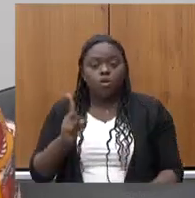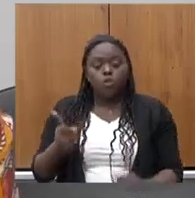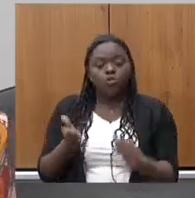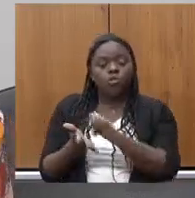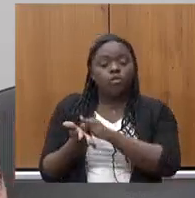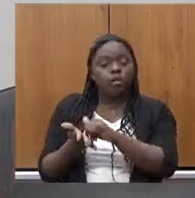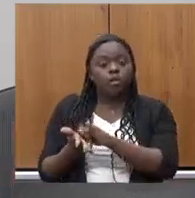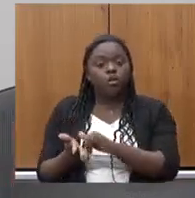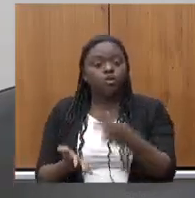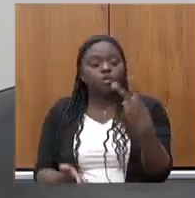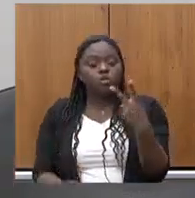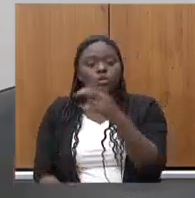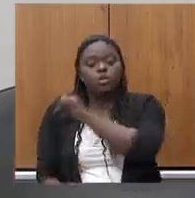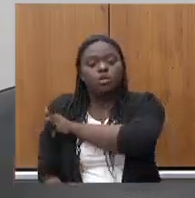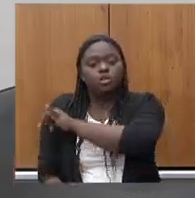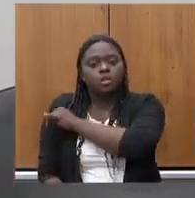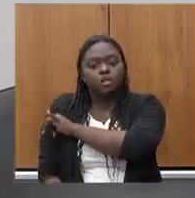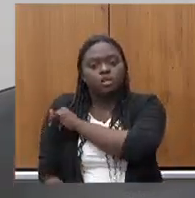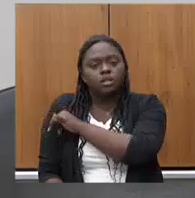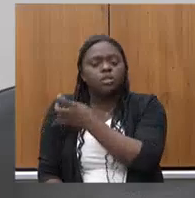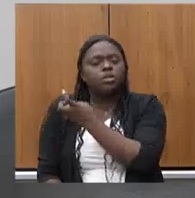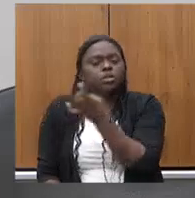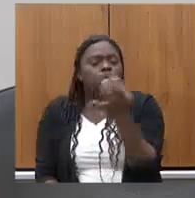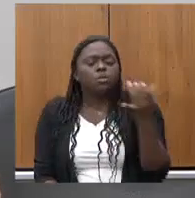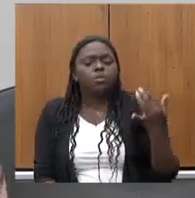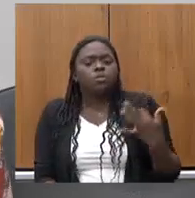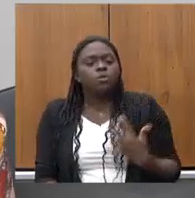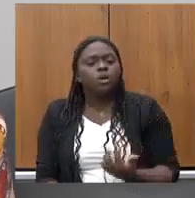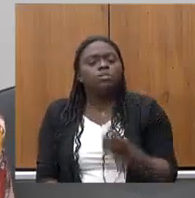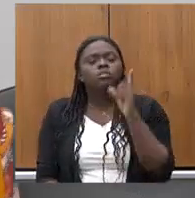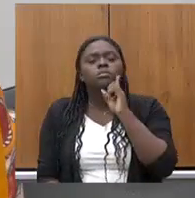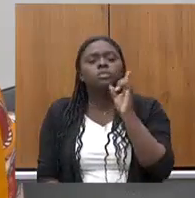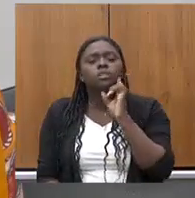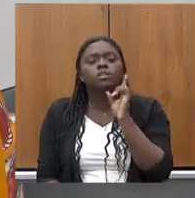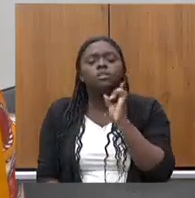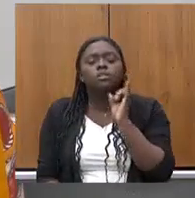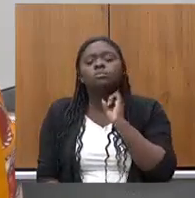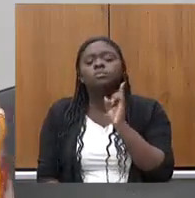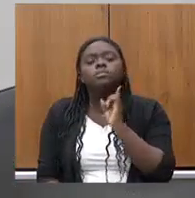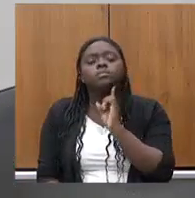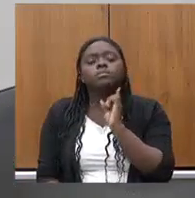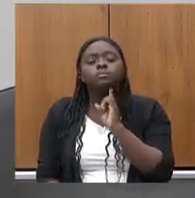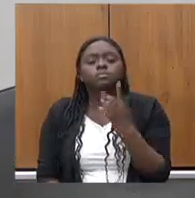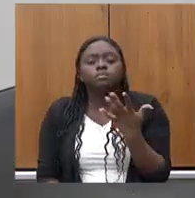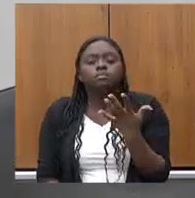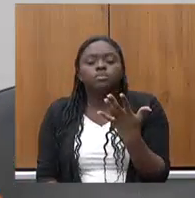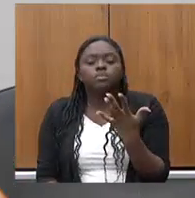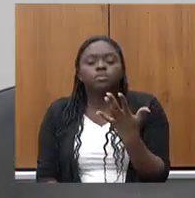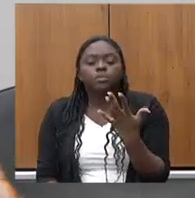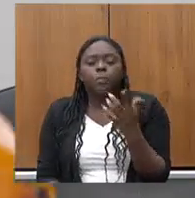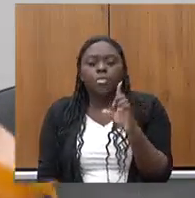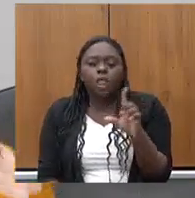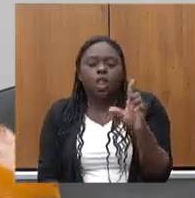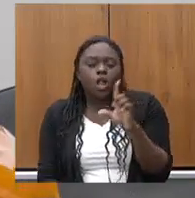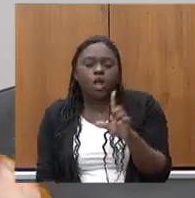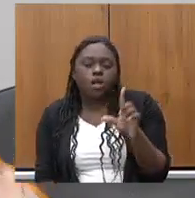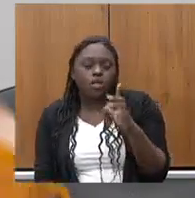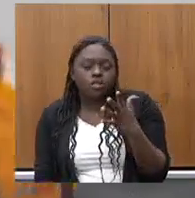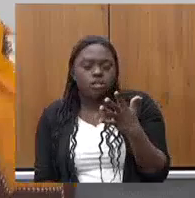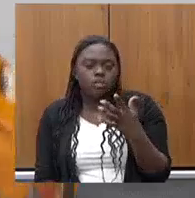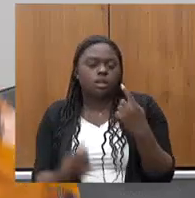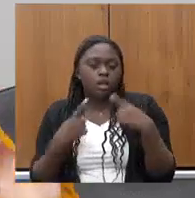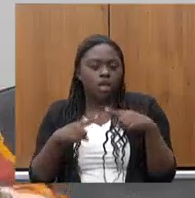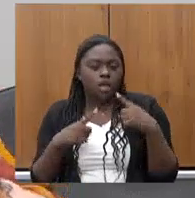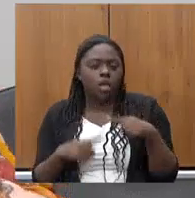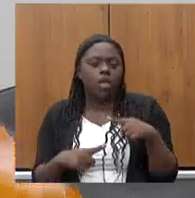Iorque dois do Rio de Janeiro quantos sobraram de Minas Gerais? então a lógica da crítica de